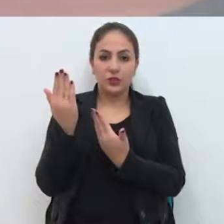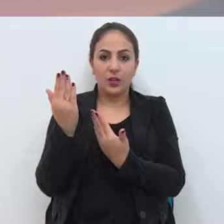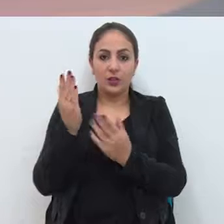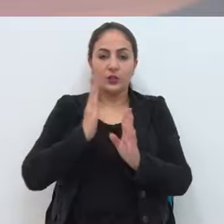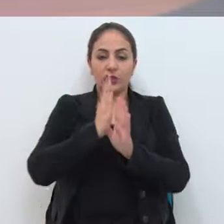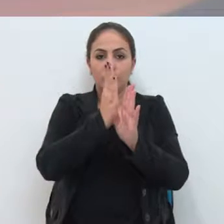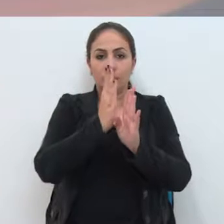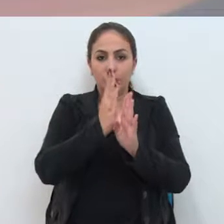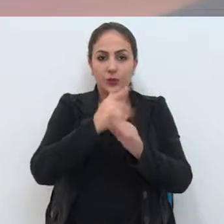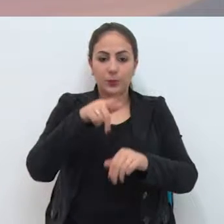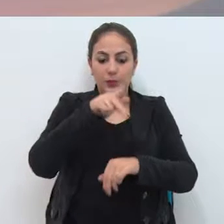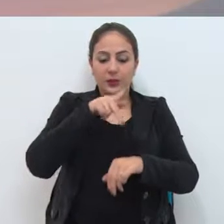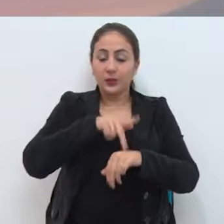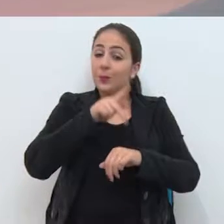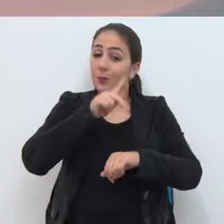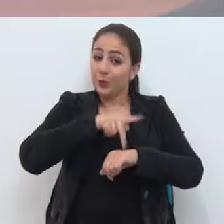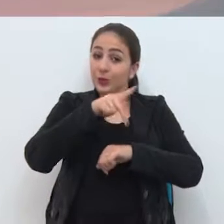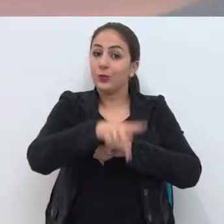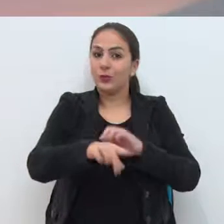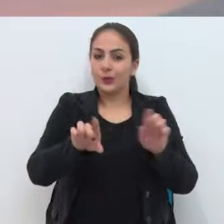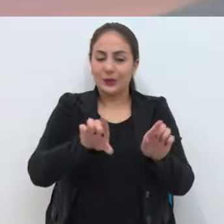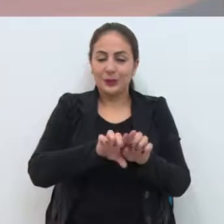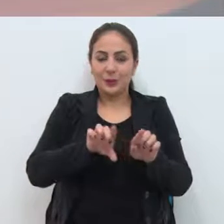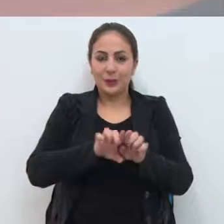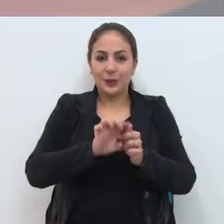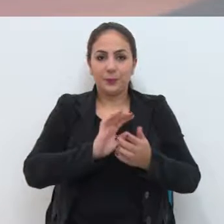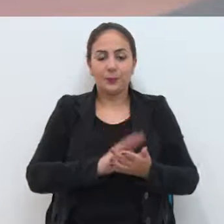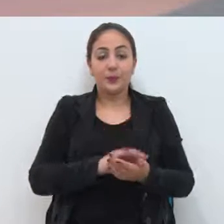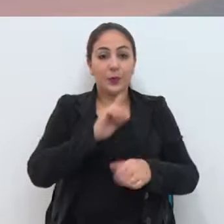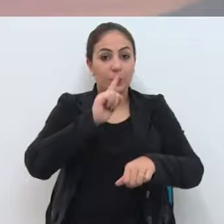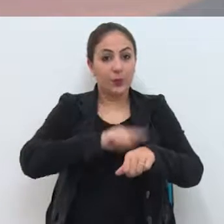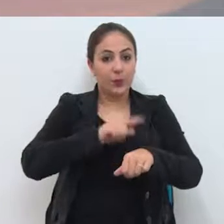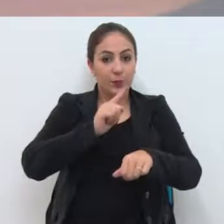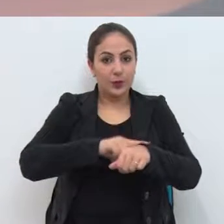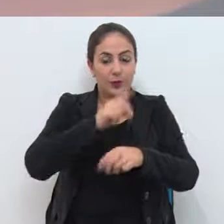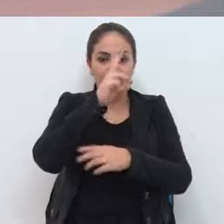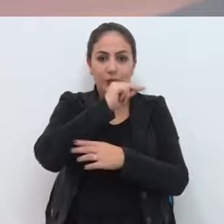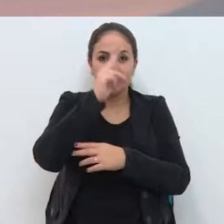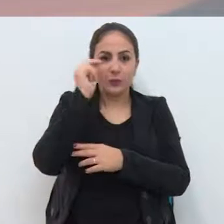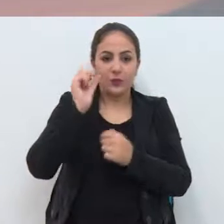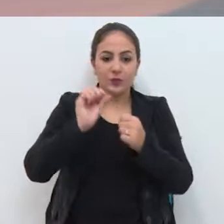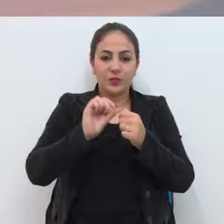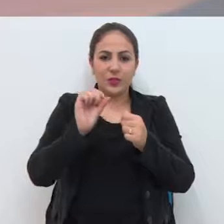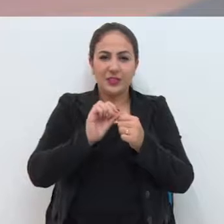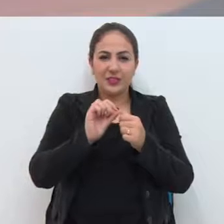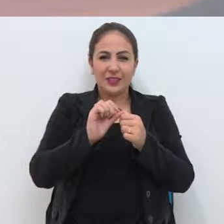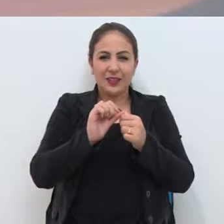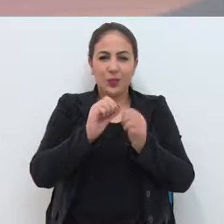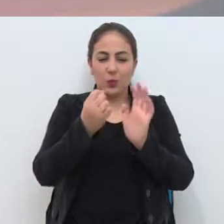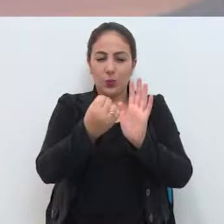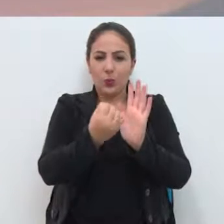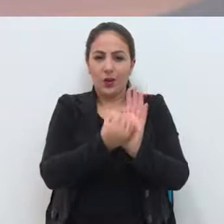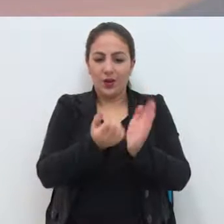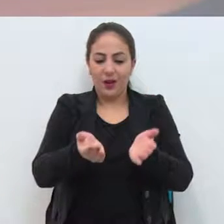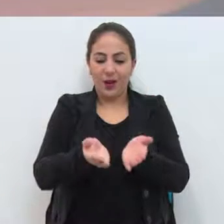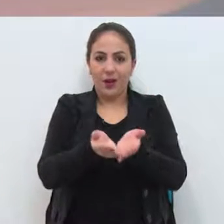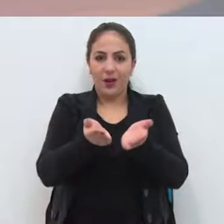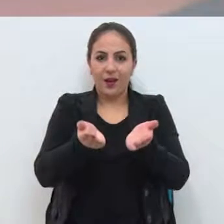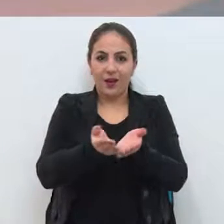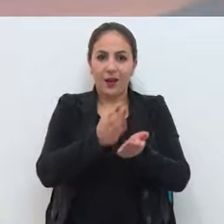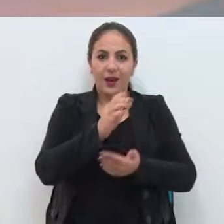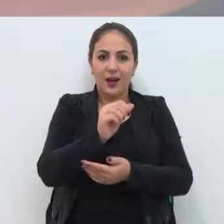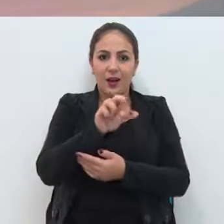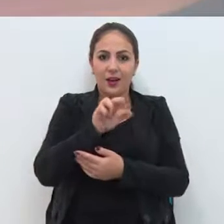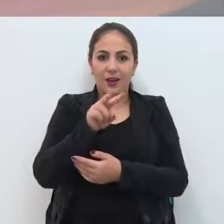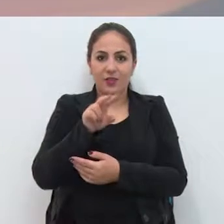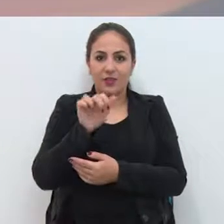e Passo Fundo foi uma delas. Na ocasião, o município inaugurou o monumento da Caravela. Mas hoje, a